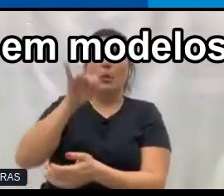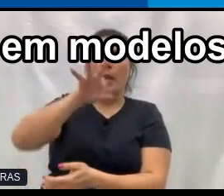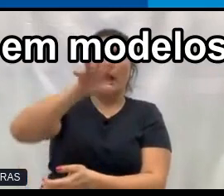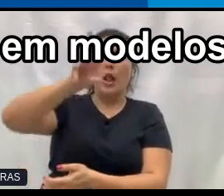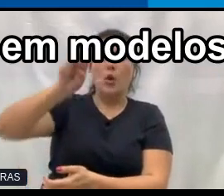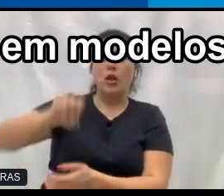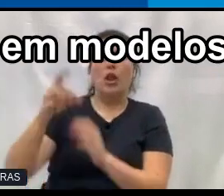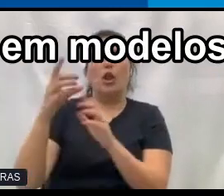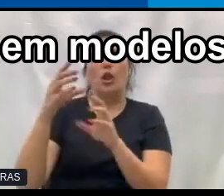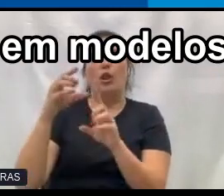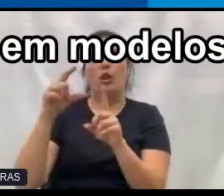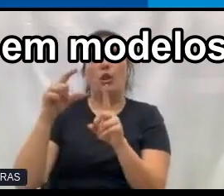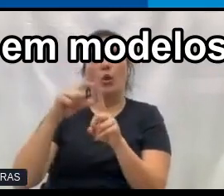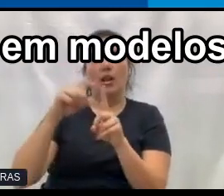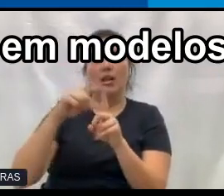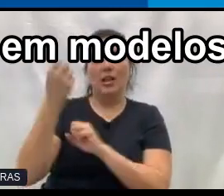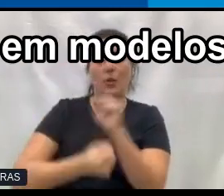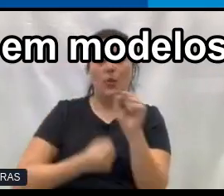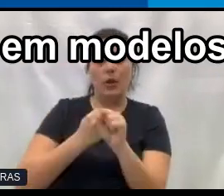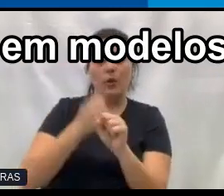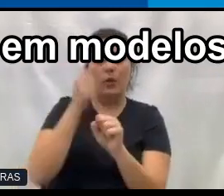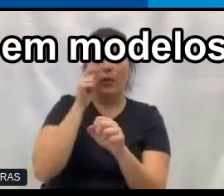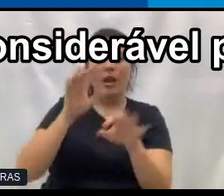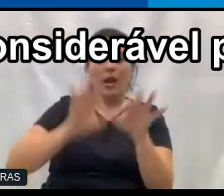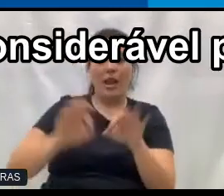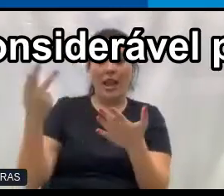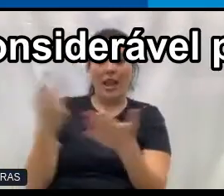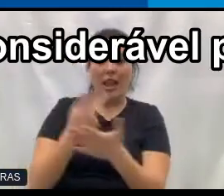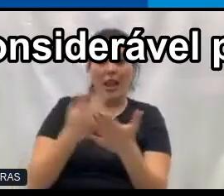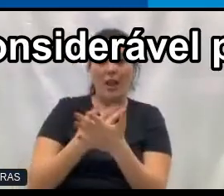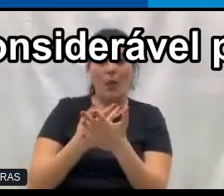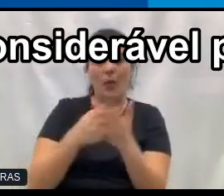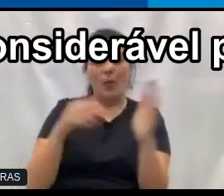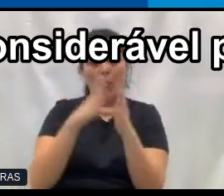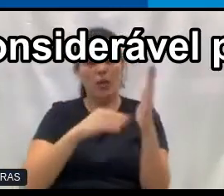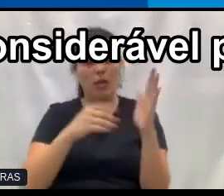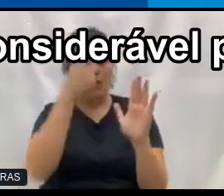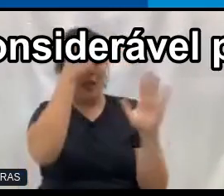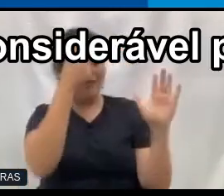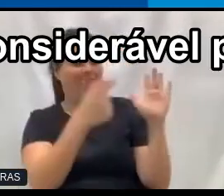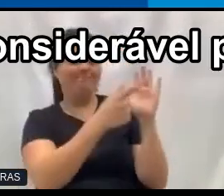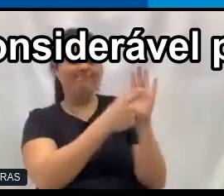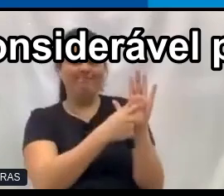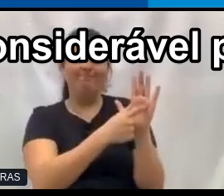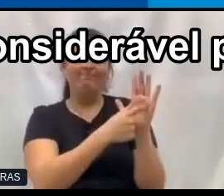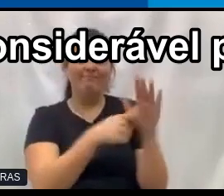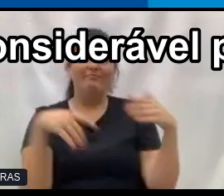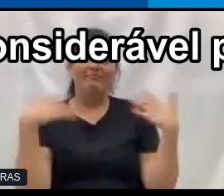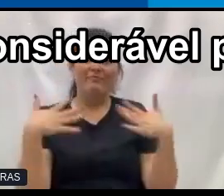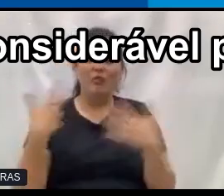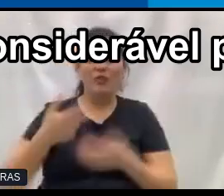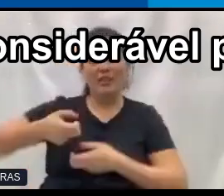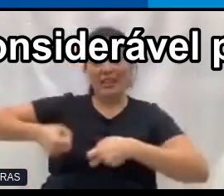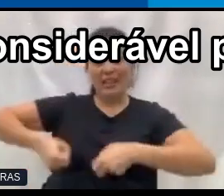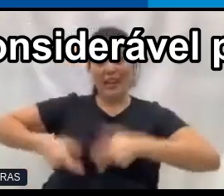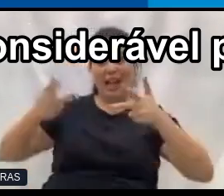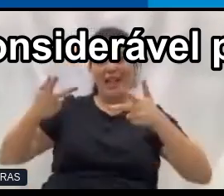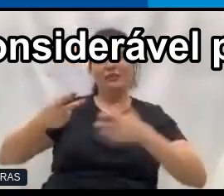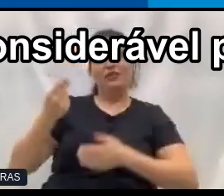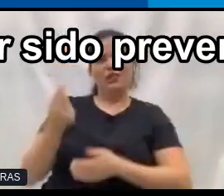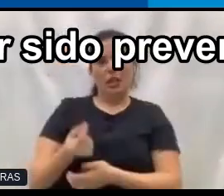dólares por ano para poder corrigir erros em modelos de IA. Então, é um dinheirinho considerável